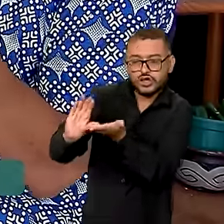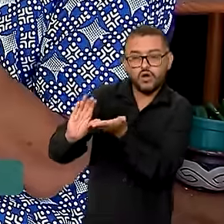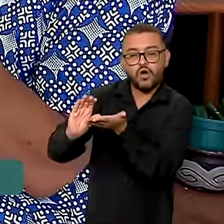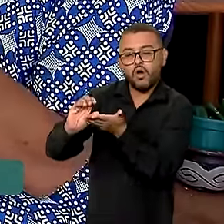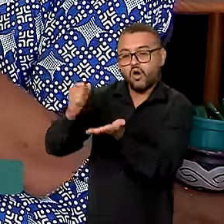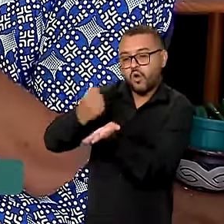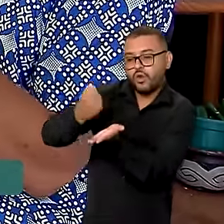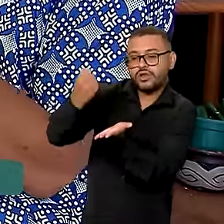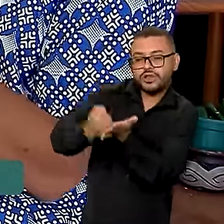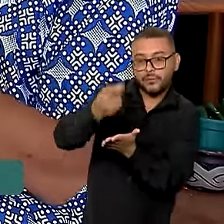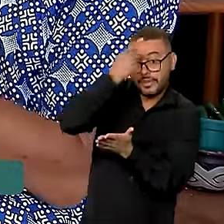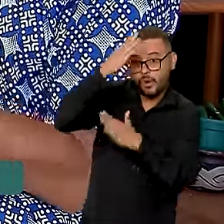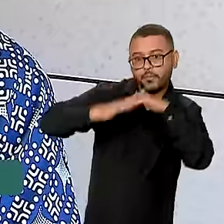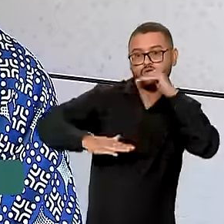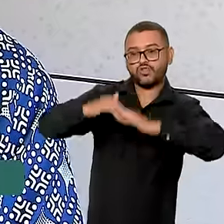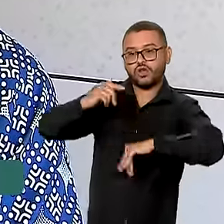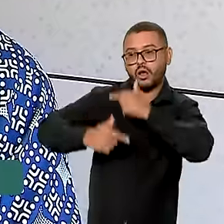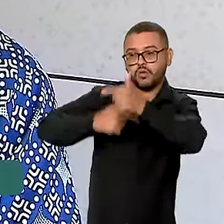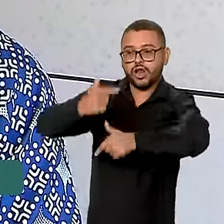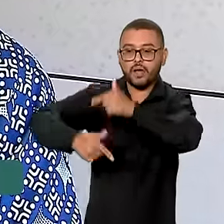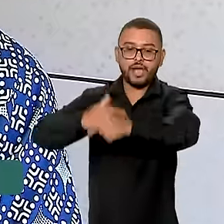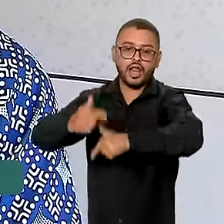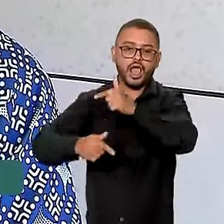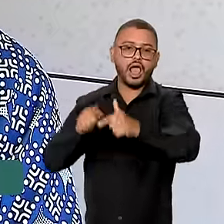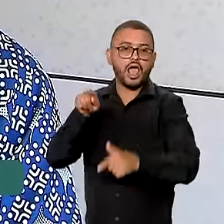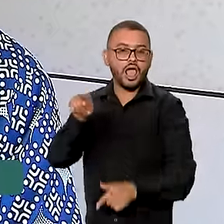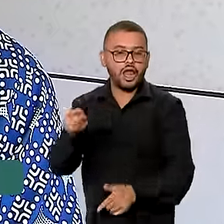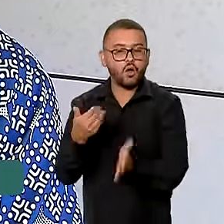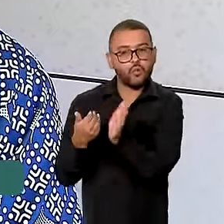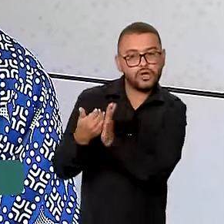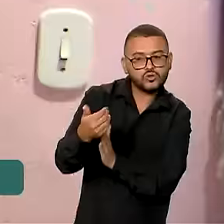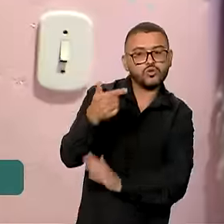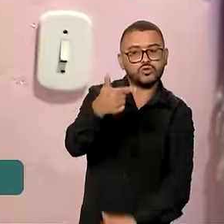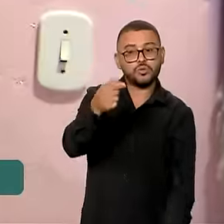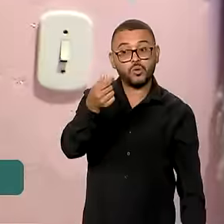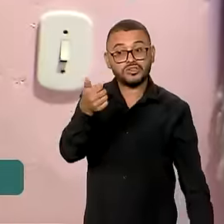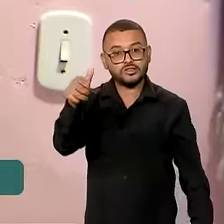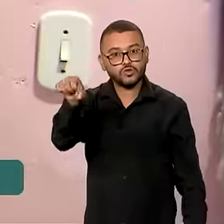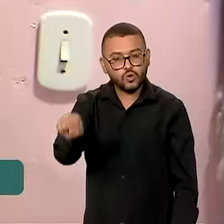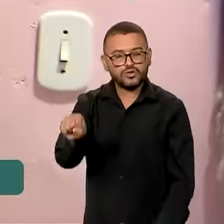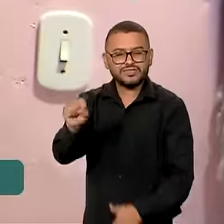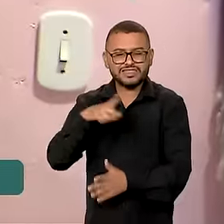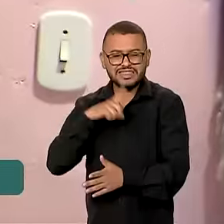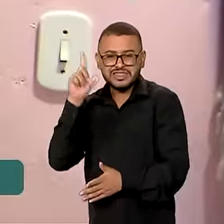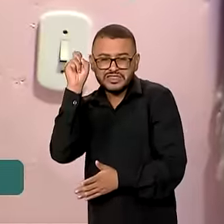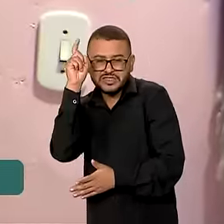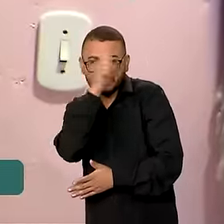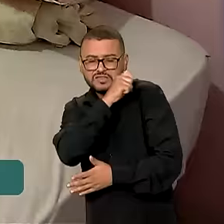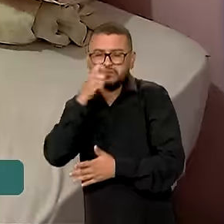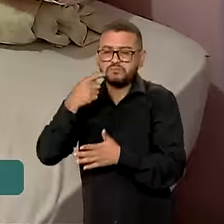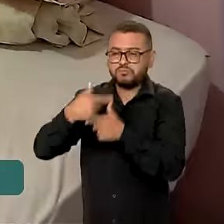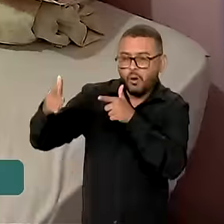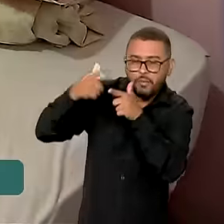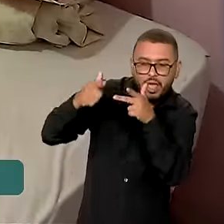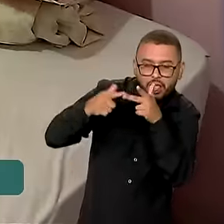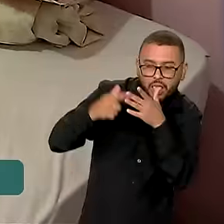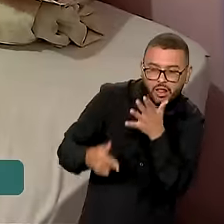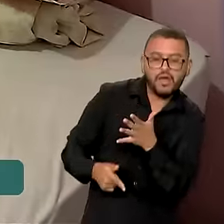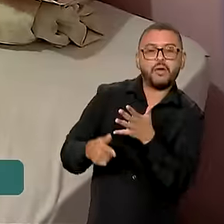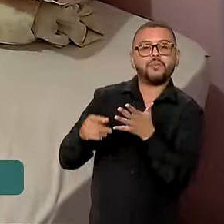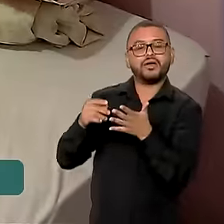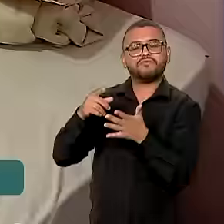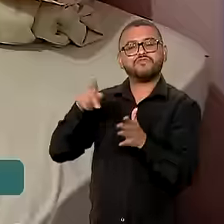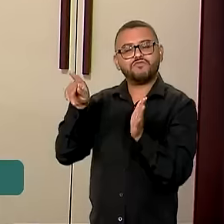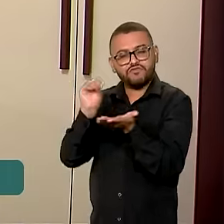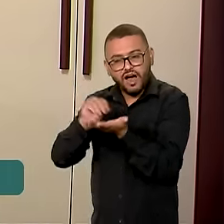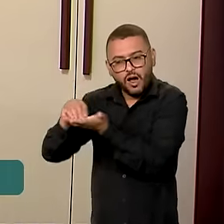contratar profissionais. A instituição, fundada em 2018, está passando por dificuldades, por falta de recursos